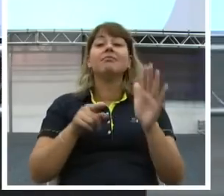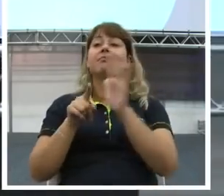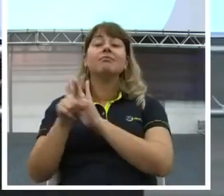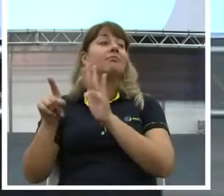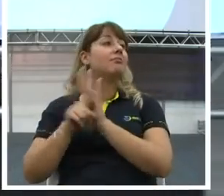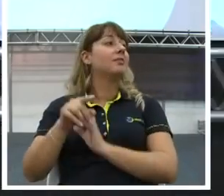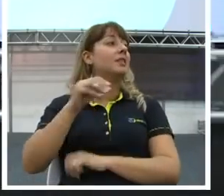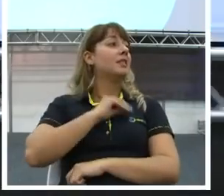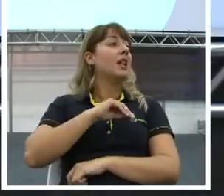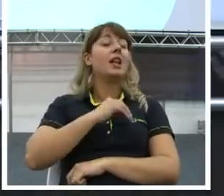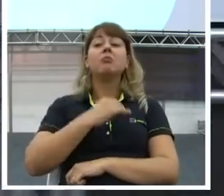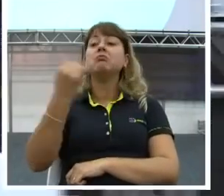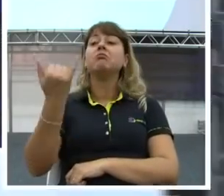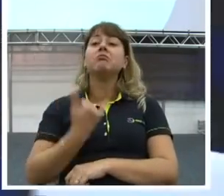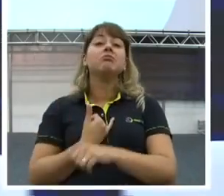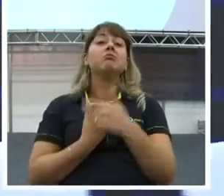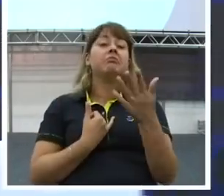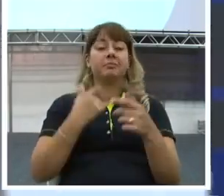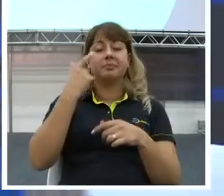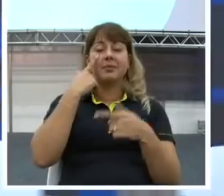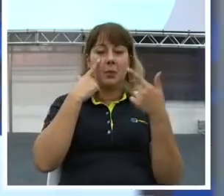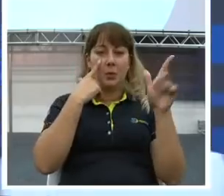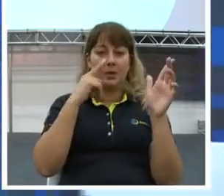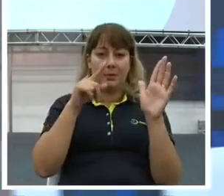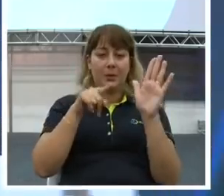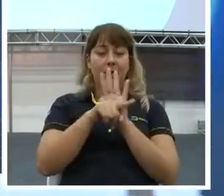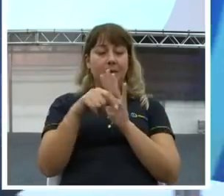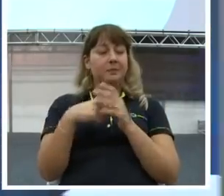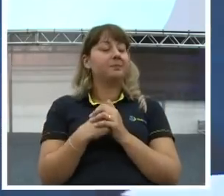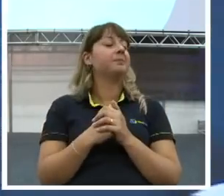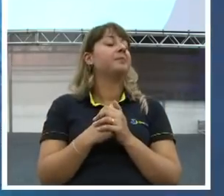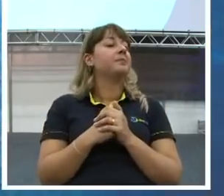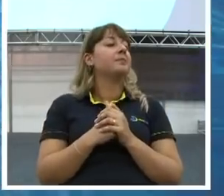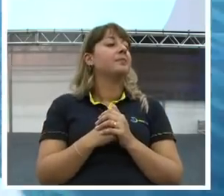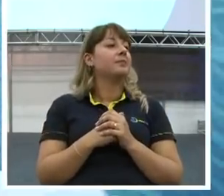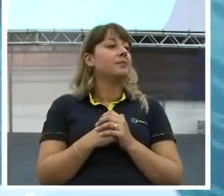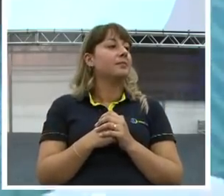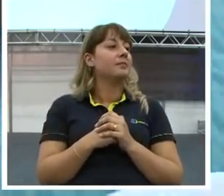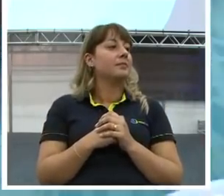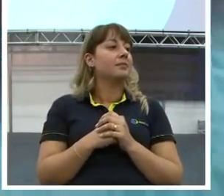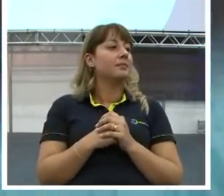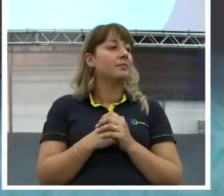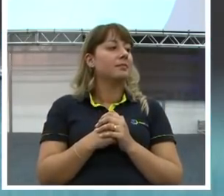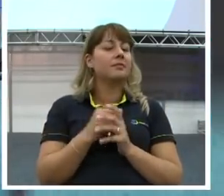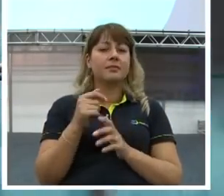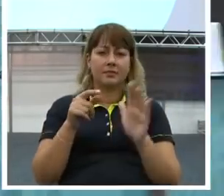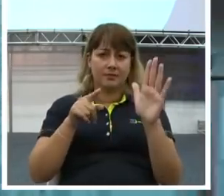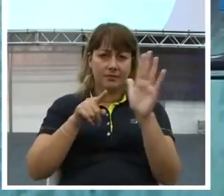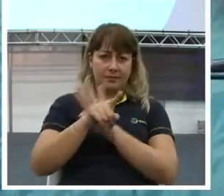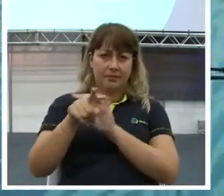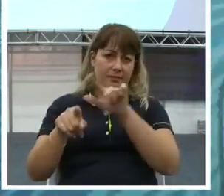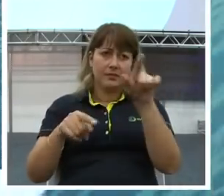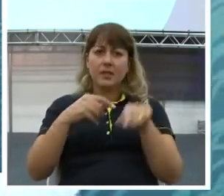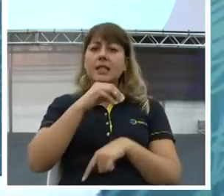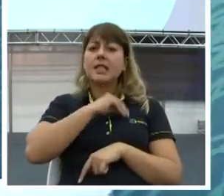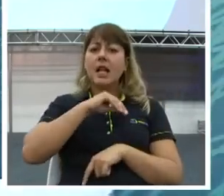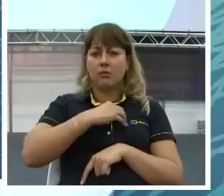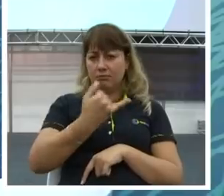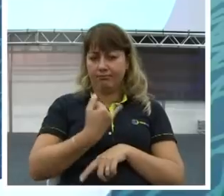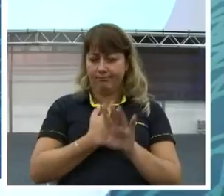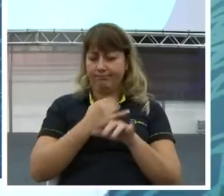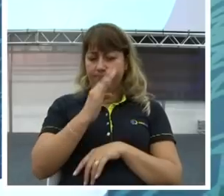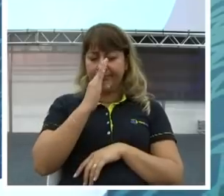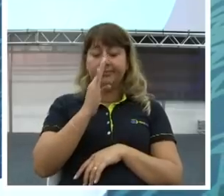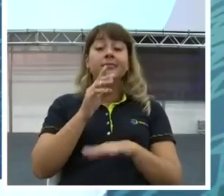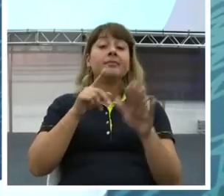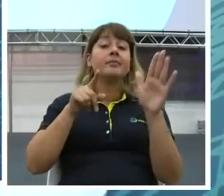Agora vamos melhorar. Uma coisa que eu acho que você vai falar. Você não vai falar quanto você ganha agora. Mas é o seguinte.